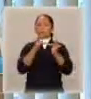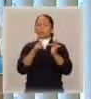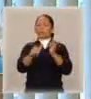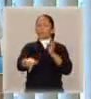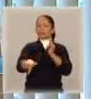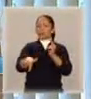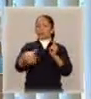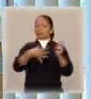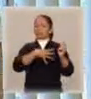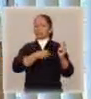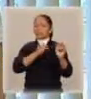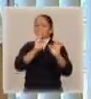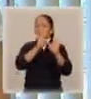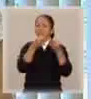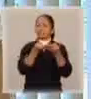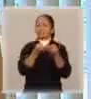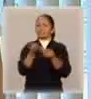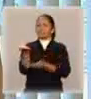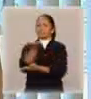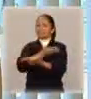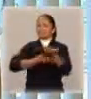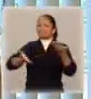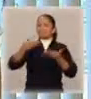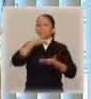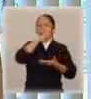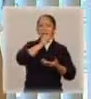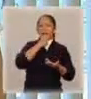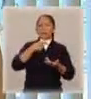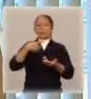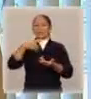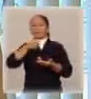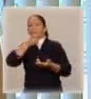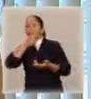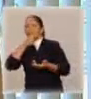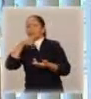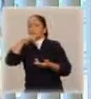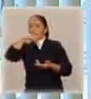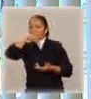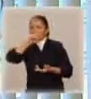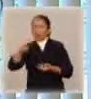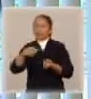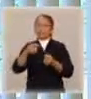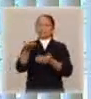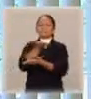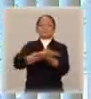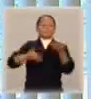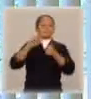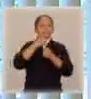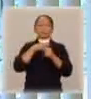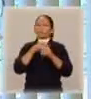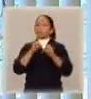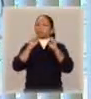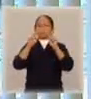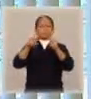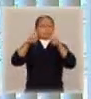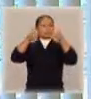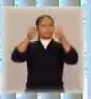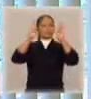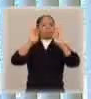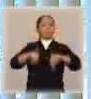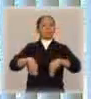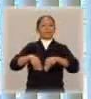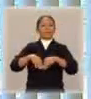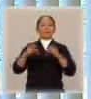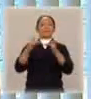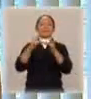criança com a família toda, pai, mãe, avós, avós, quando não existe nenhuma ameaça para a criança nesse contato, esse